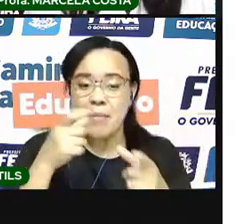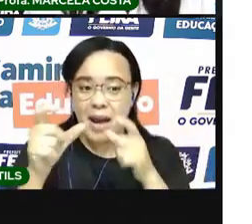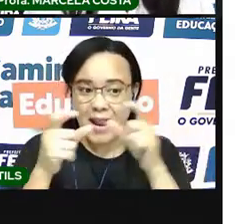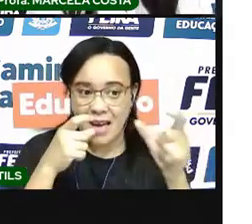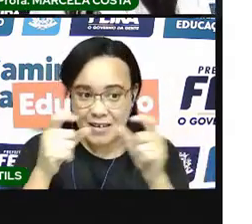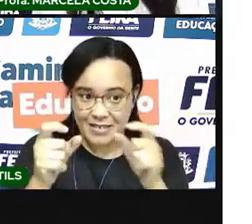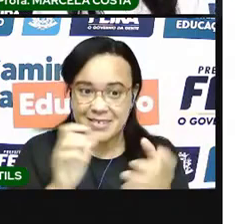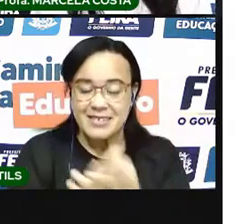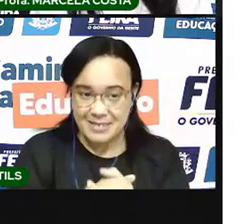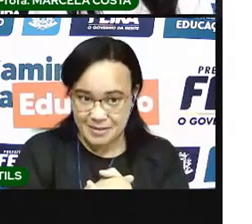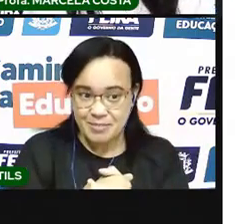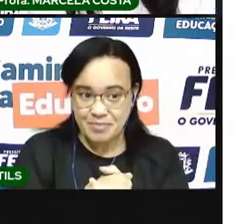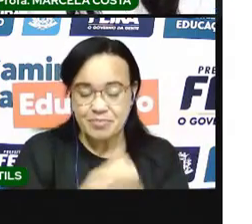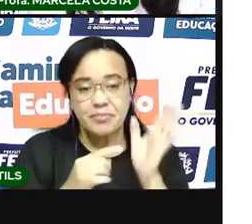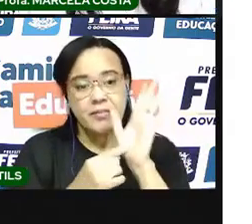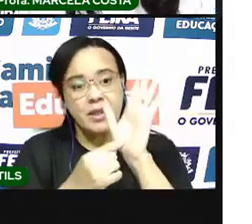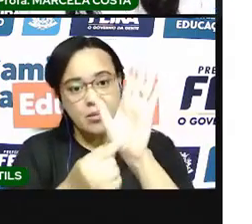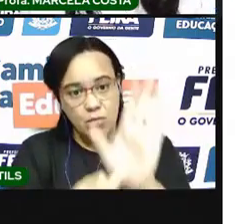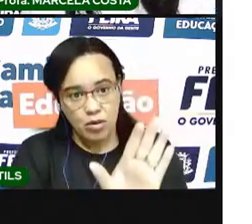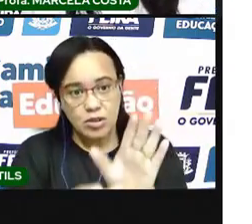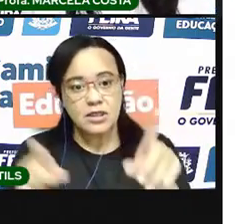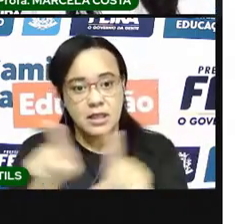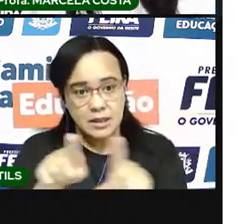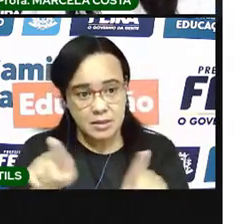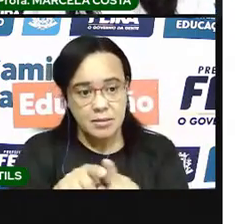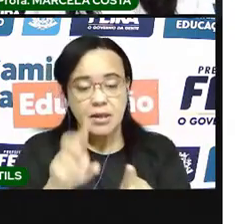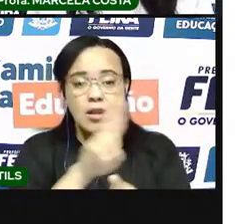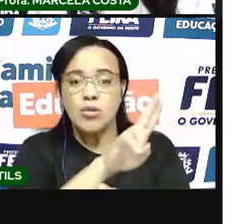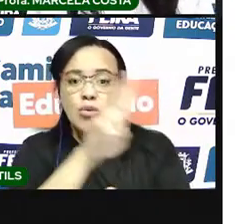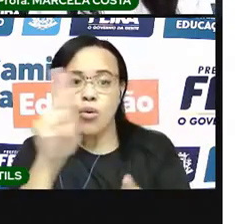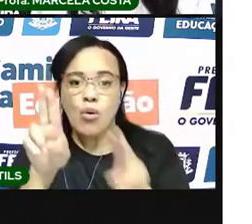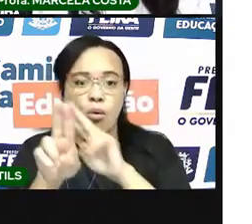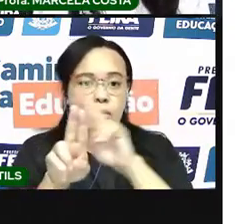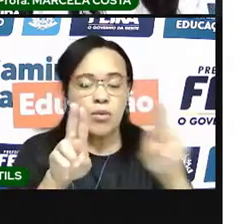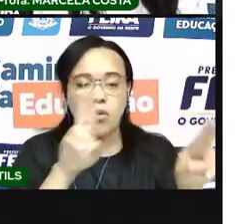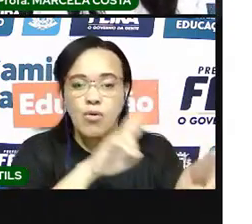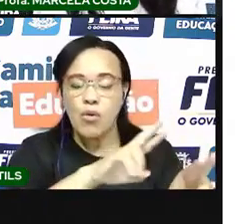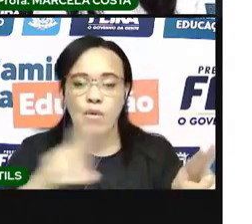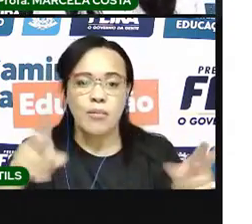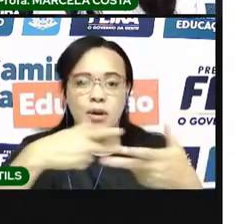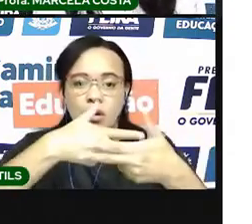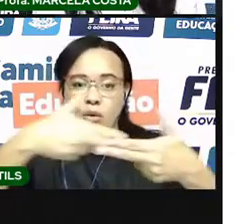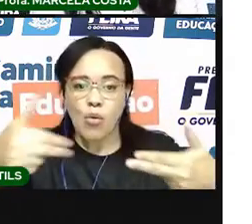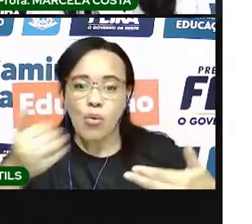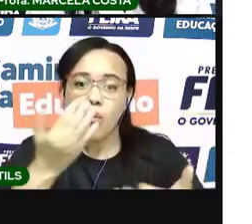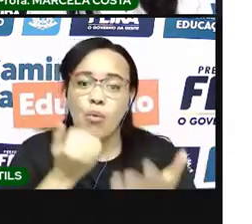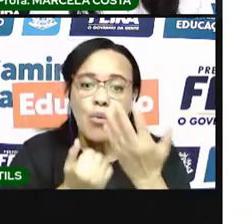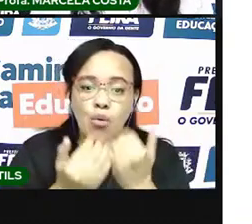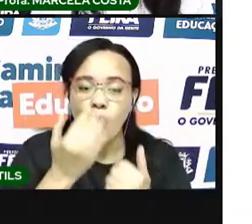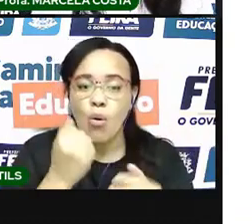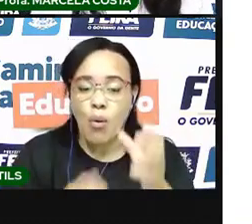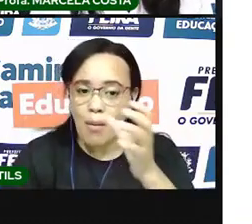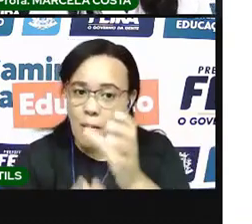Vou mostrar para vocês nomes de alimentos de origem indígena.